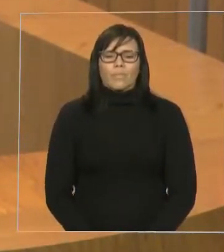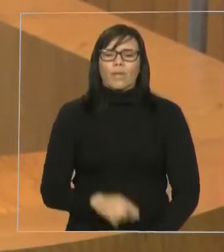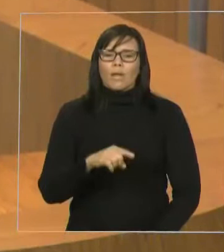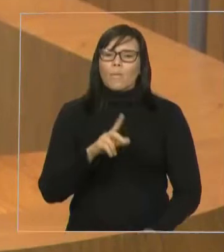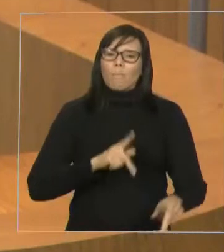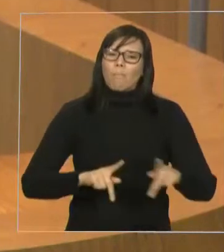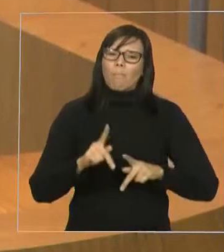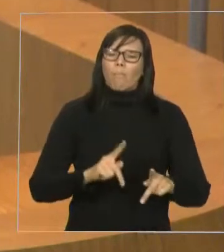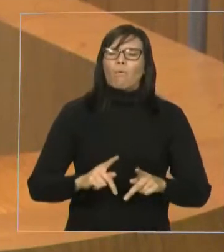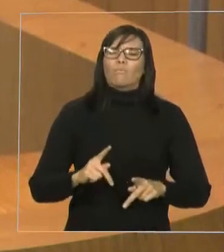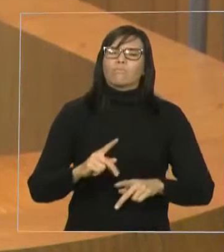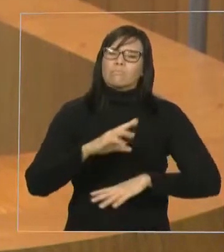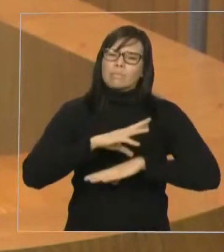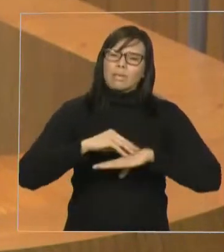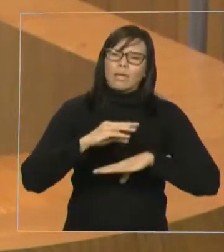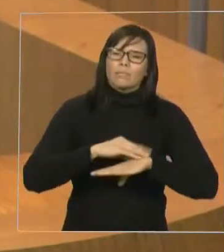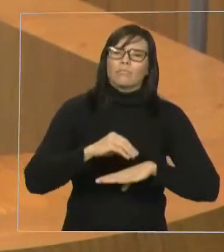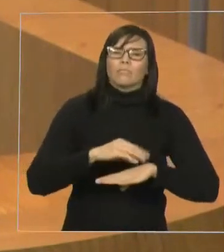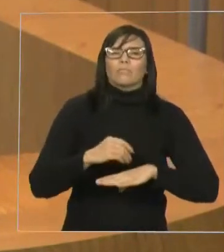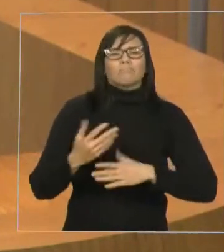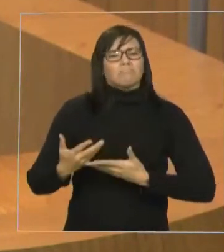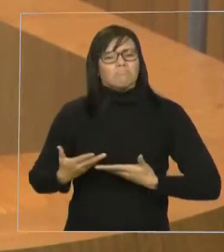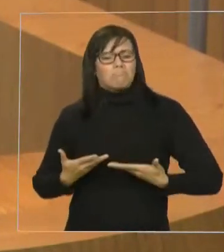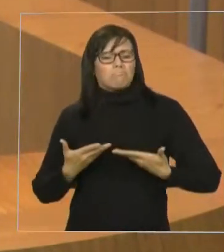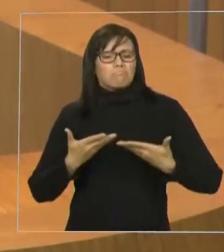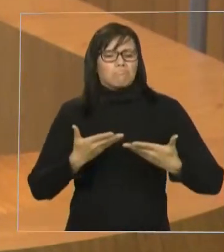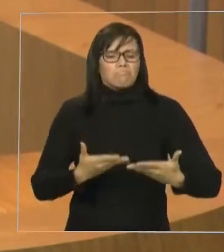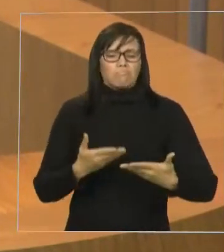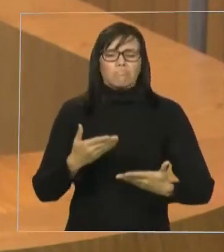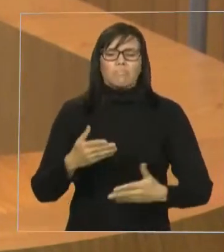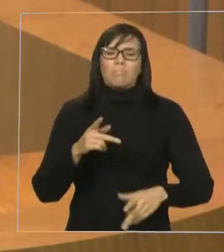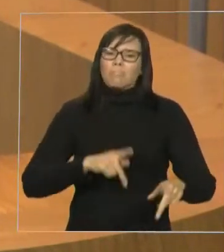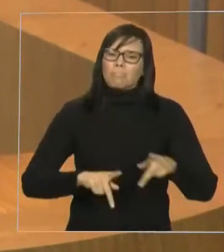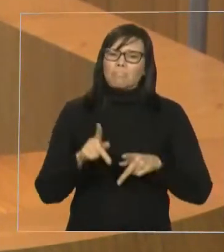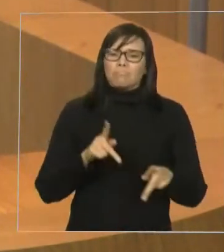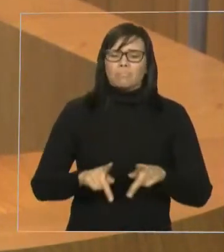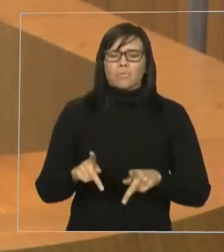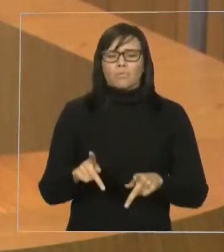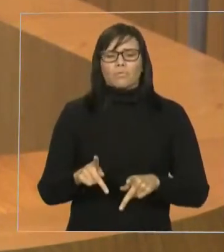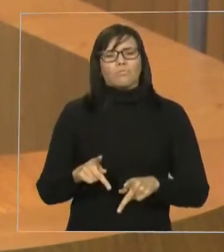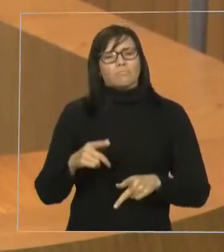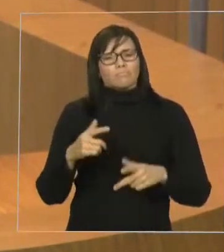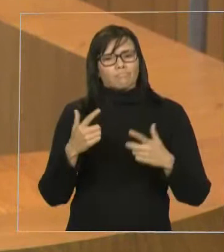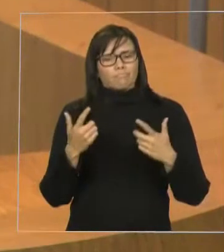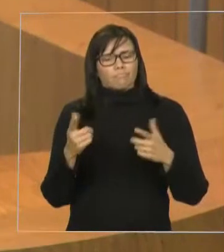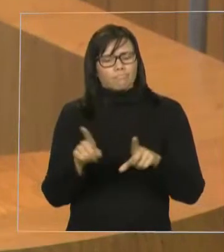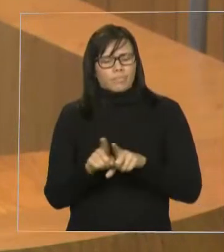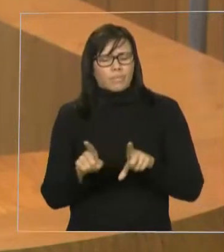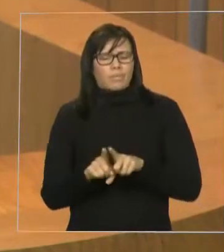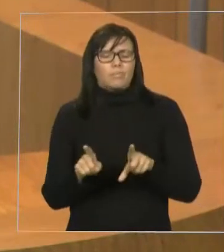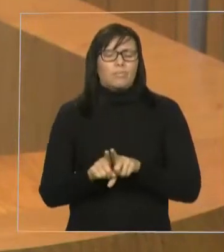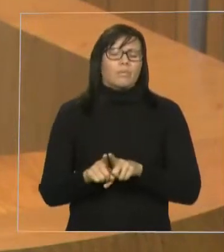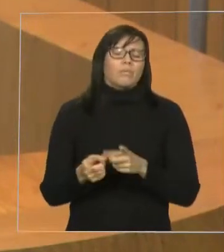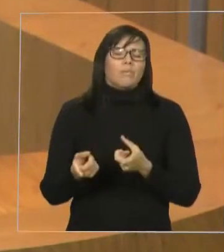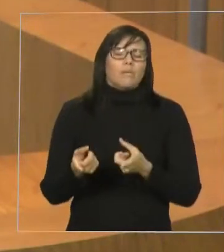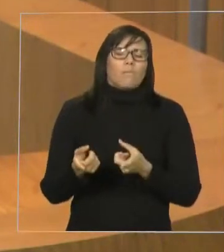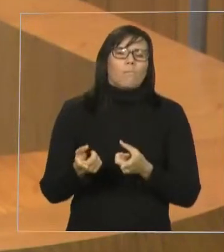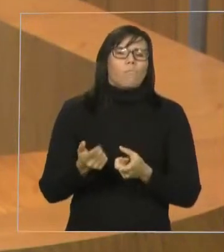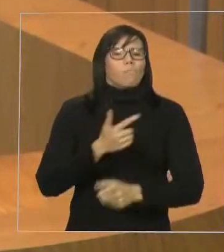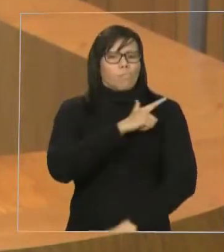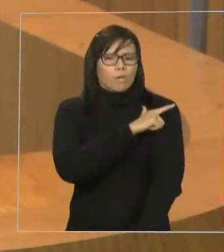recebidos na cidade de Imperatriz. Uma população calorosa, educada, atenciosa,